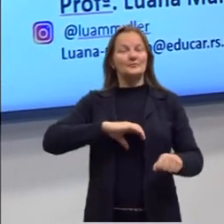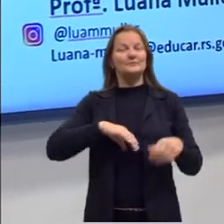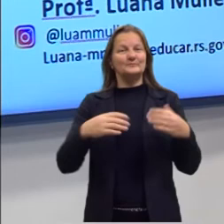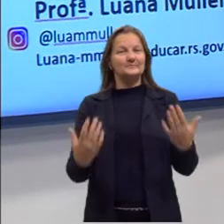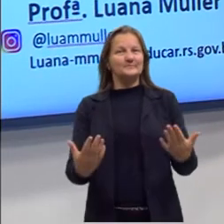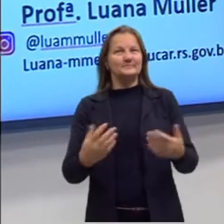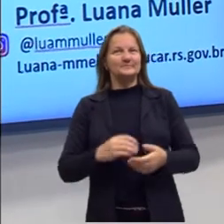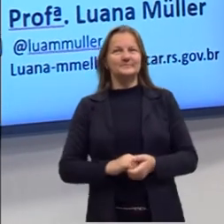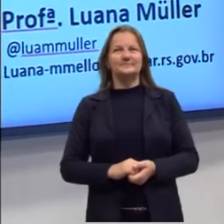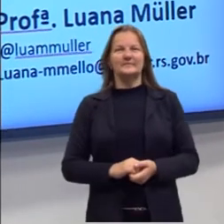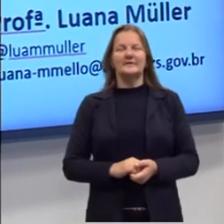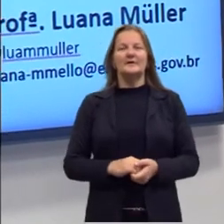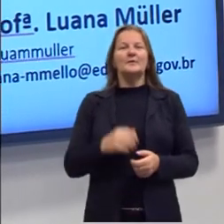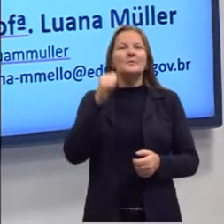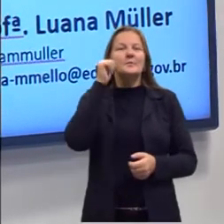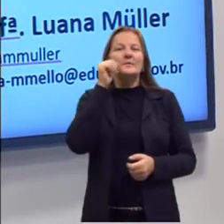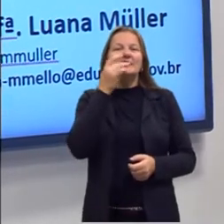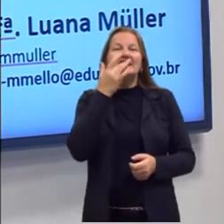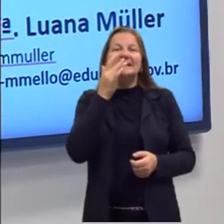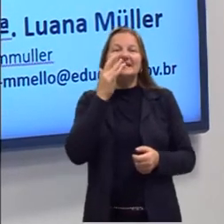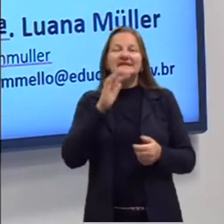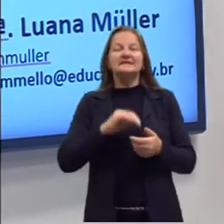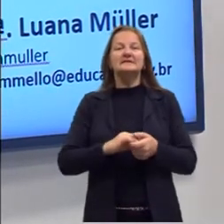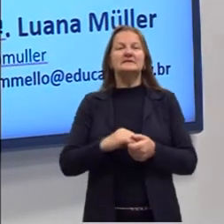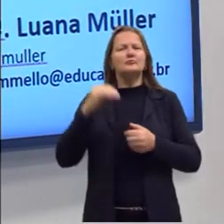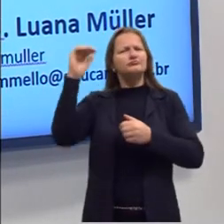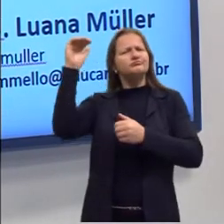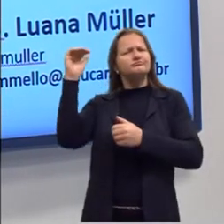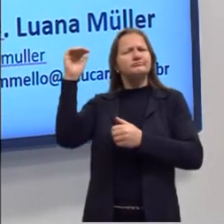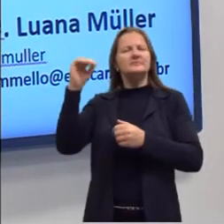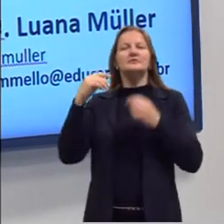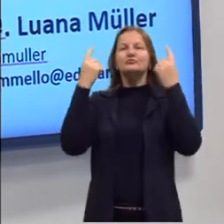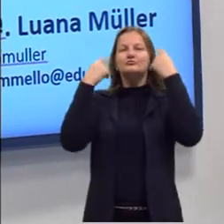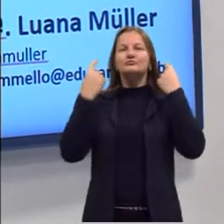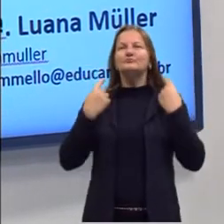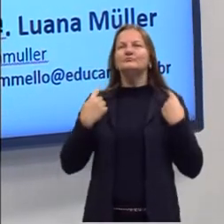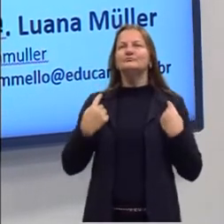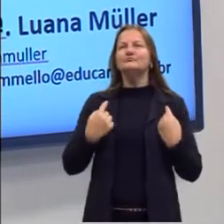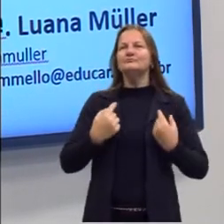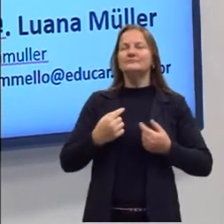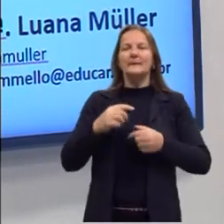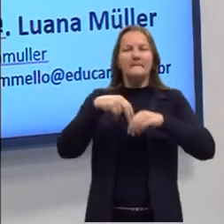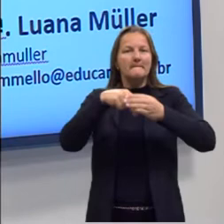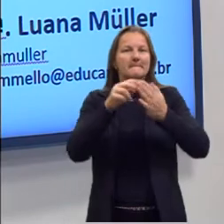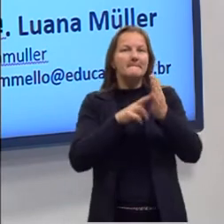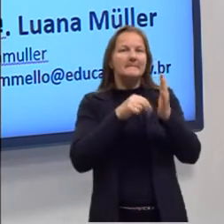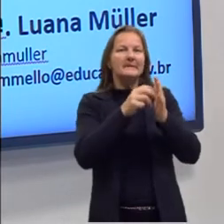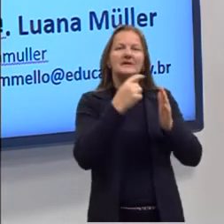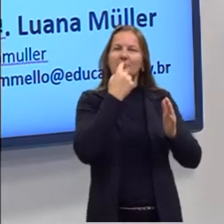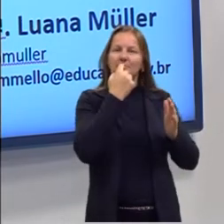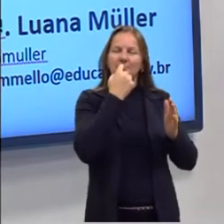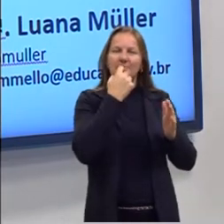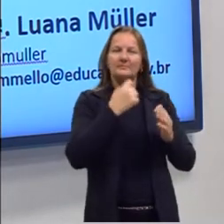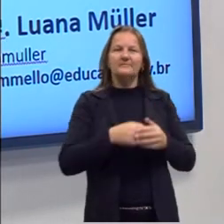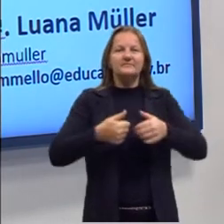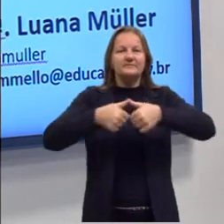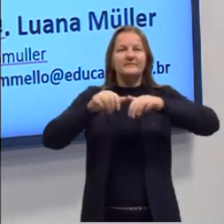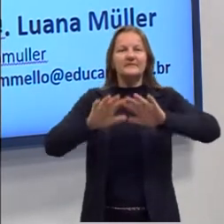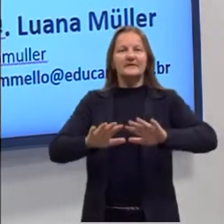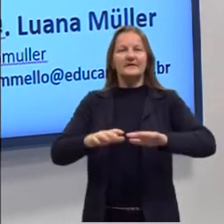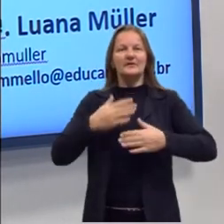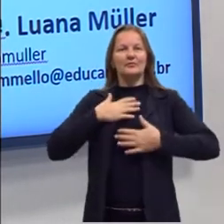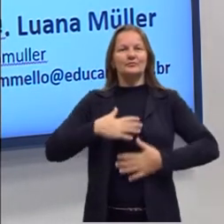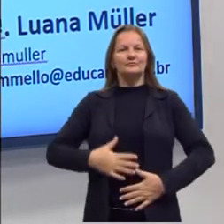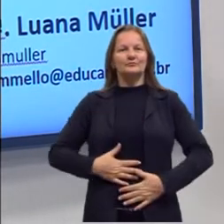portuguesa. Sou uma mulher branca, de estatura média, cabelos cacheados, pintados de vermelho. Estou aqui com a